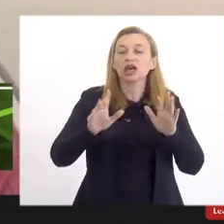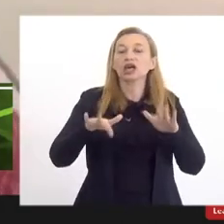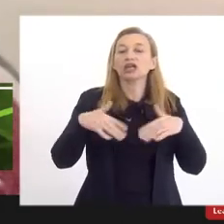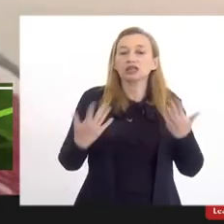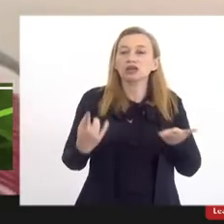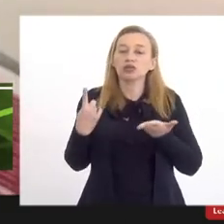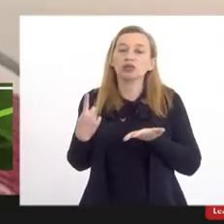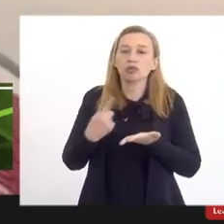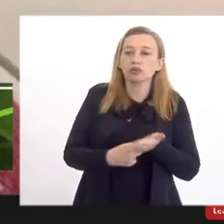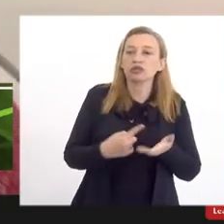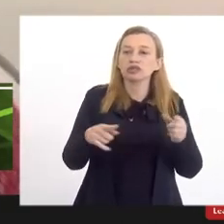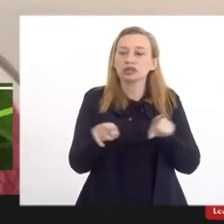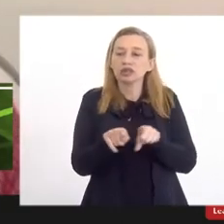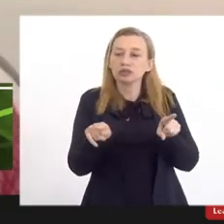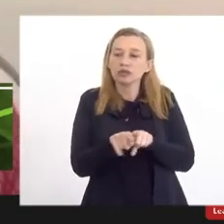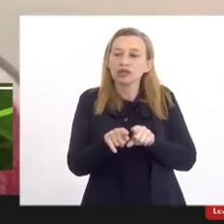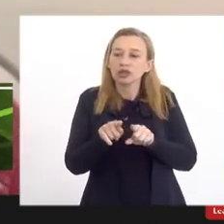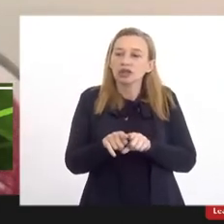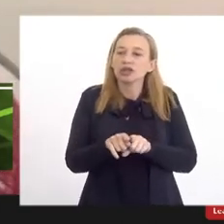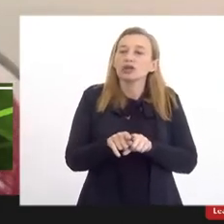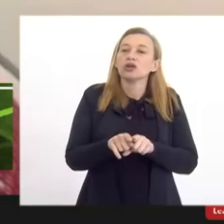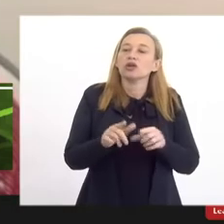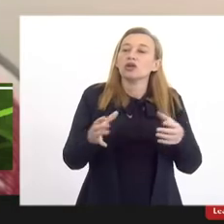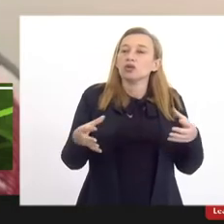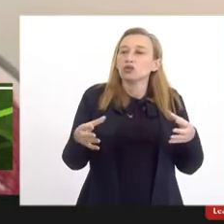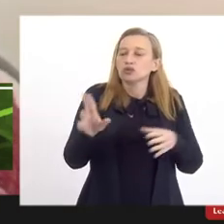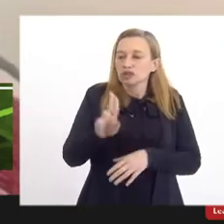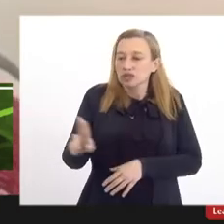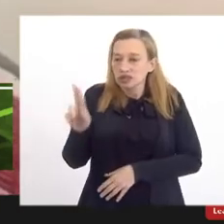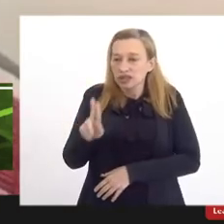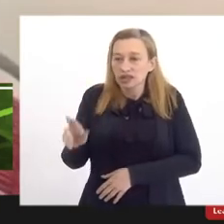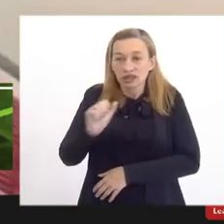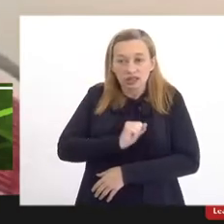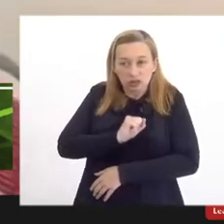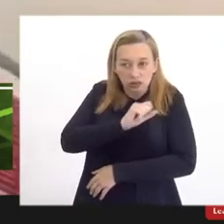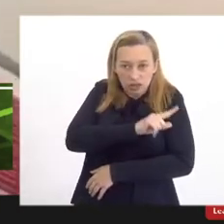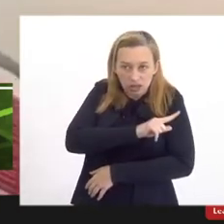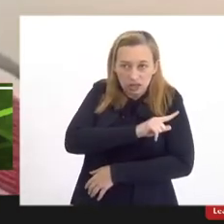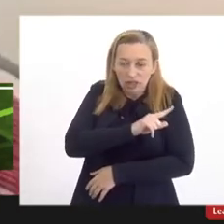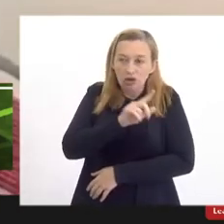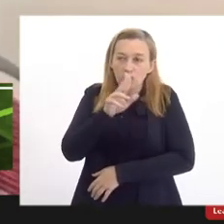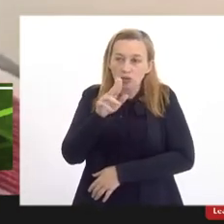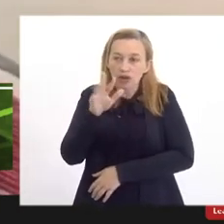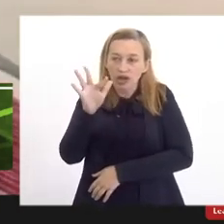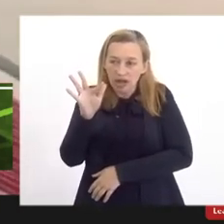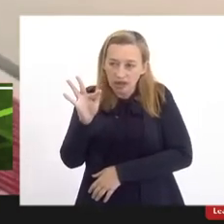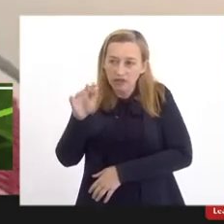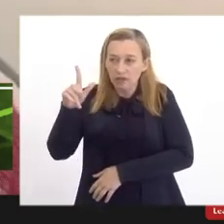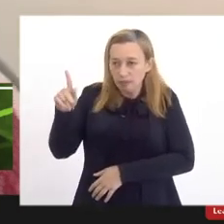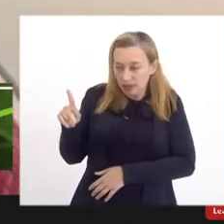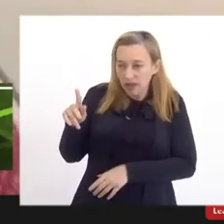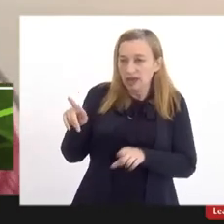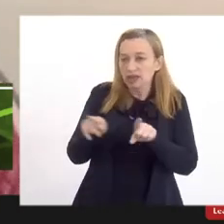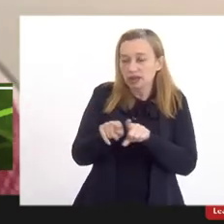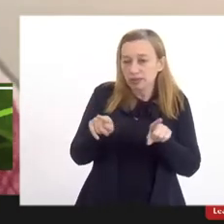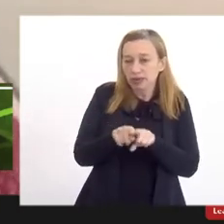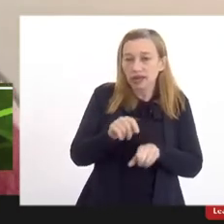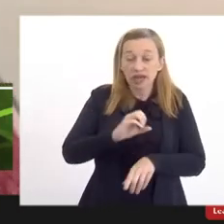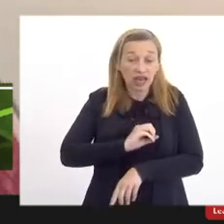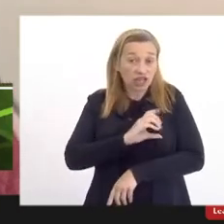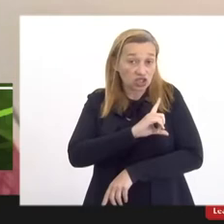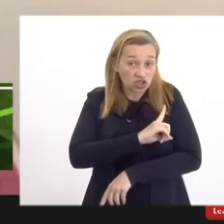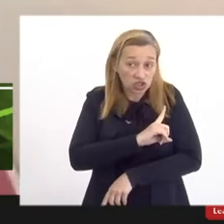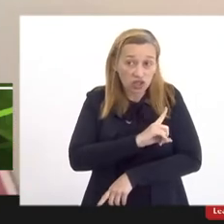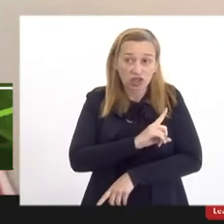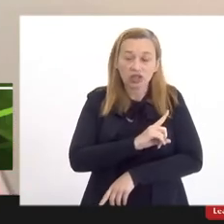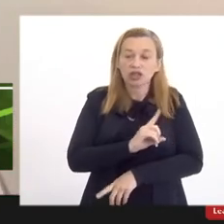compromisso também da Universidade de São Gonçalo a FFP bem como a FEBF de Caxias em se